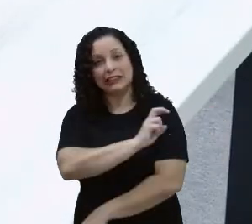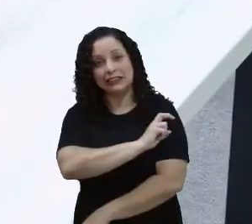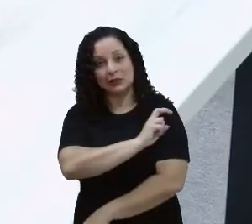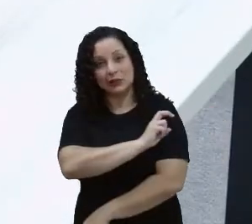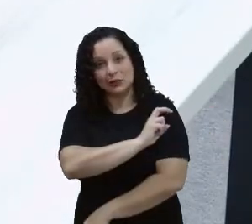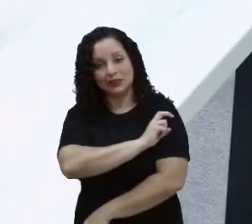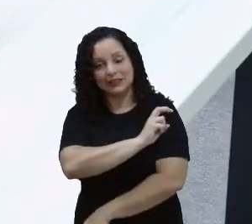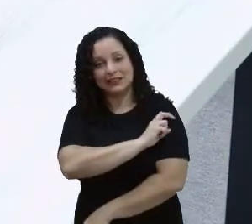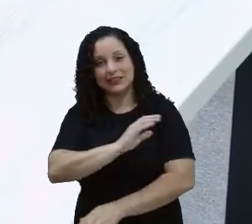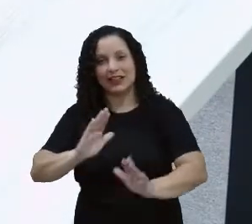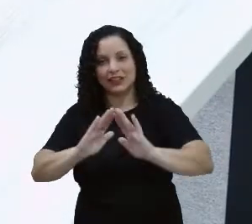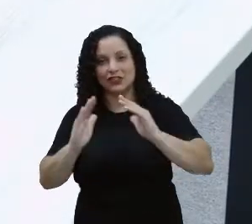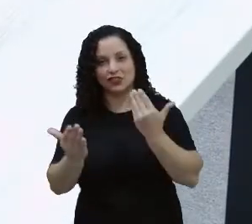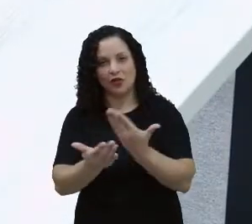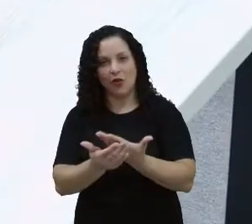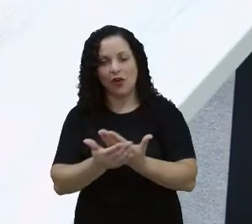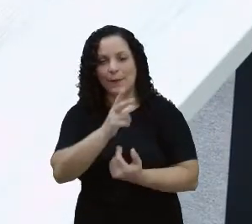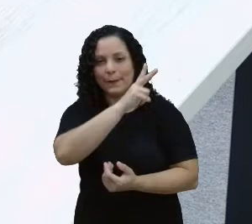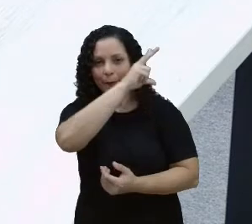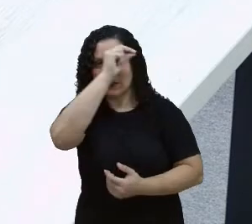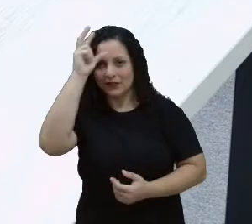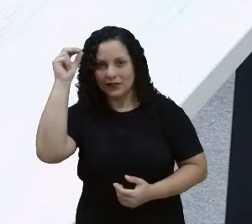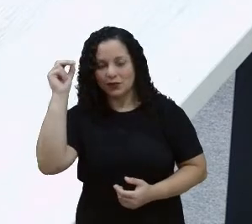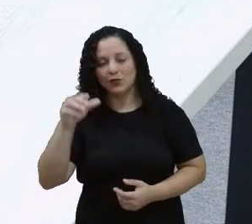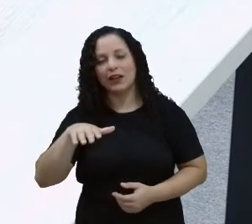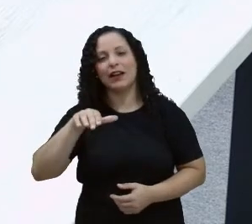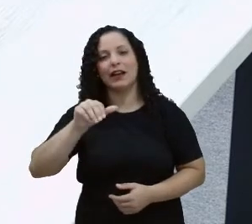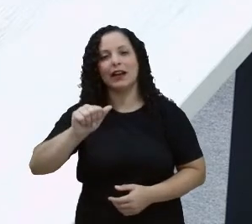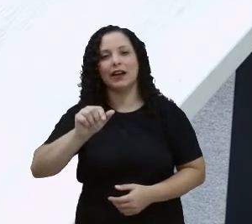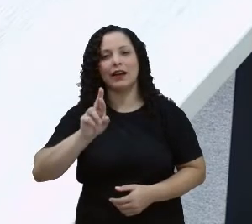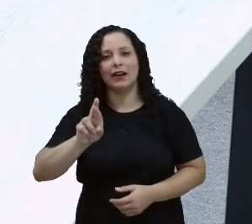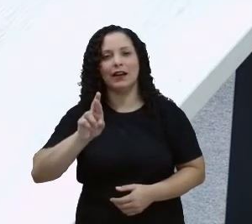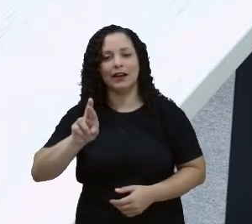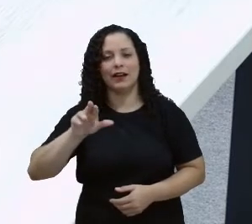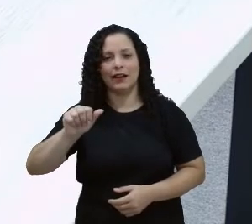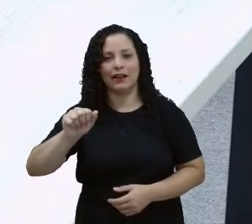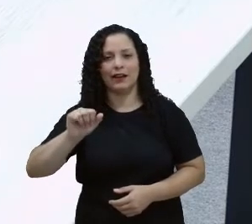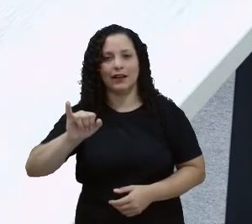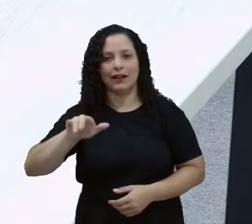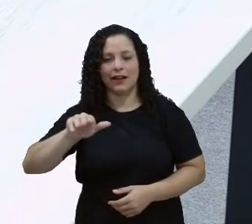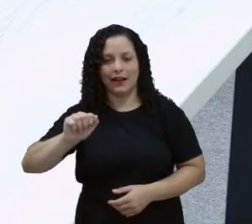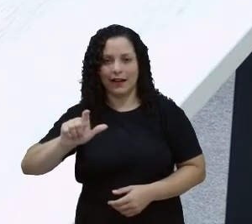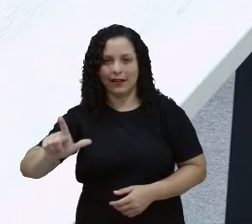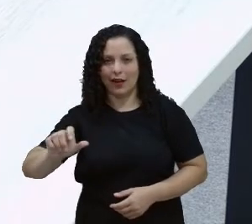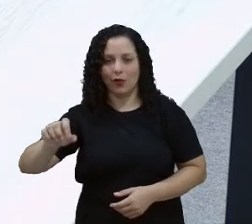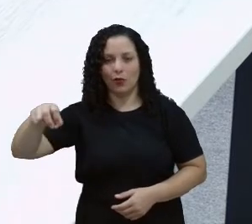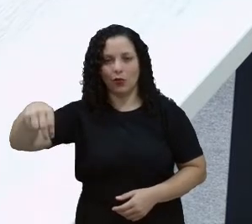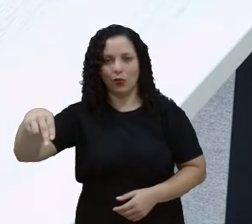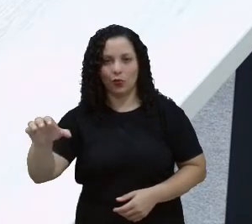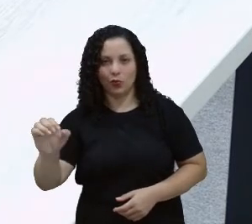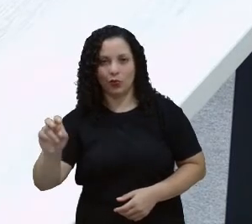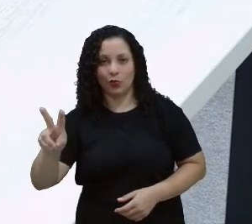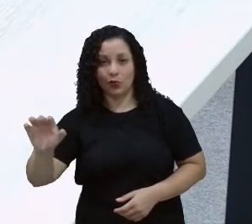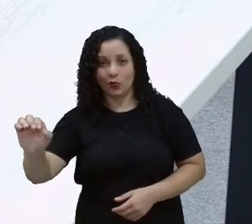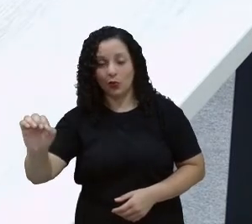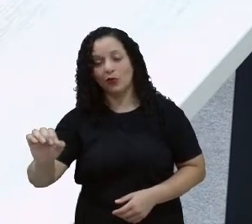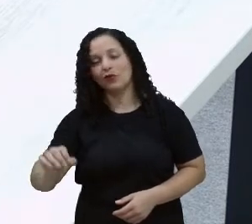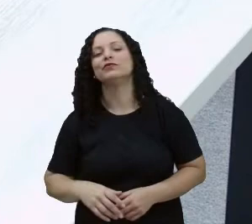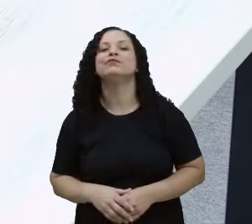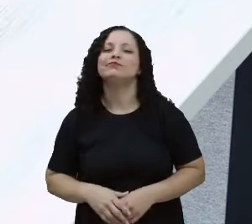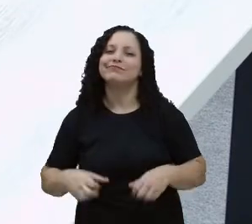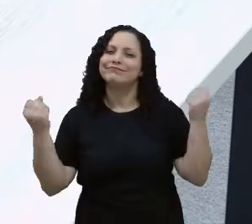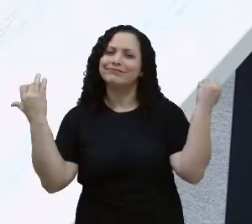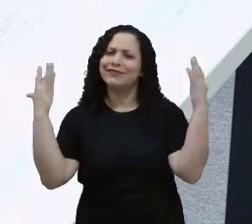ano da escola municipal Arraial Novo do Bom Jesus. E ela ainda disse